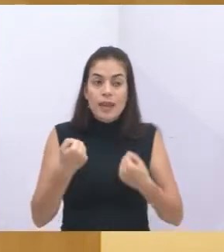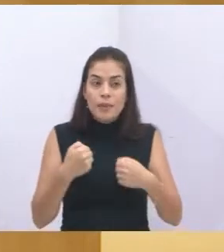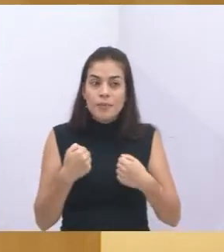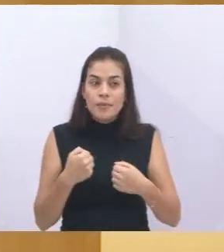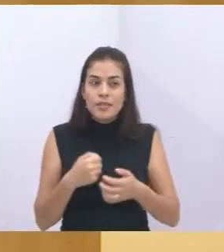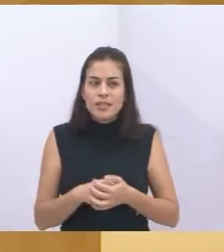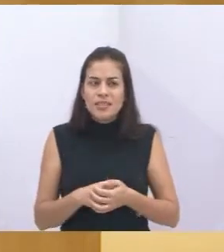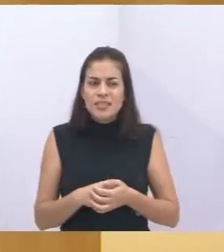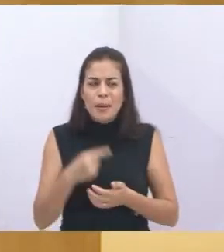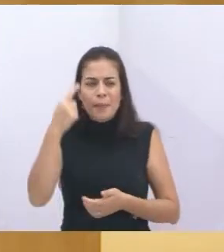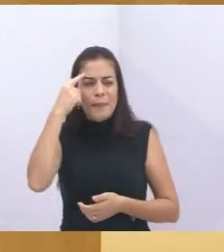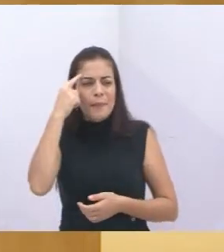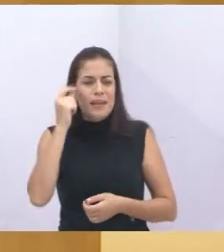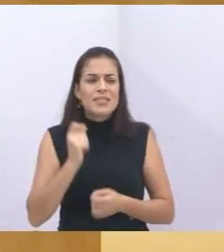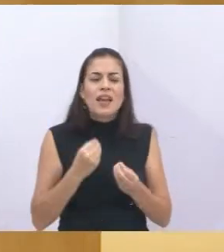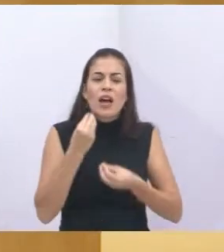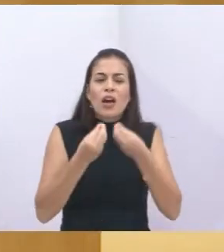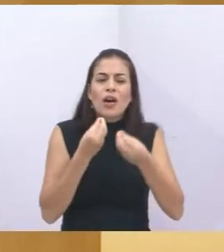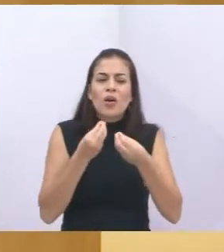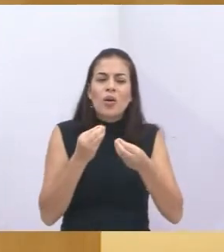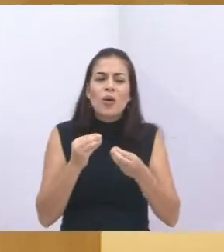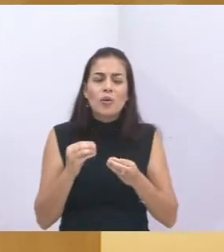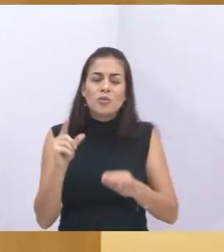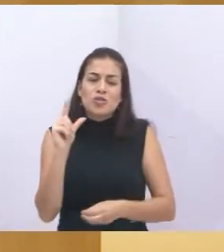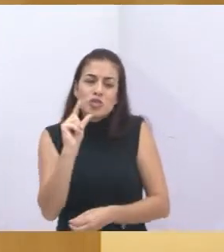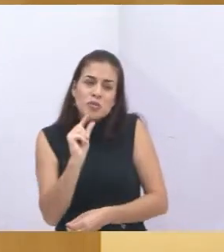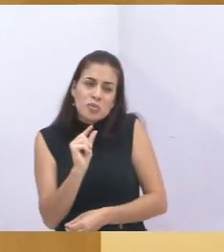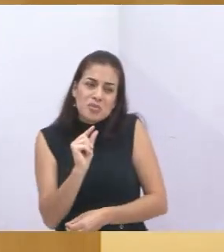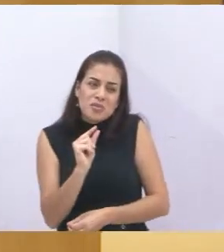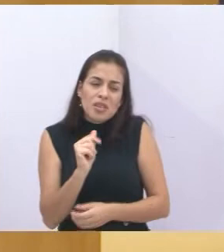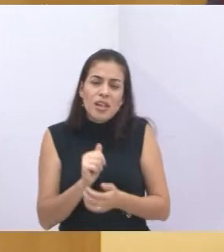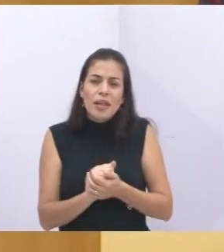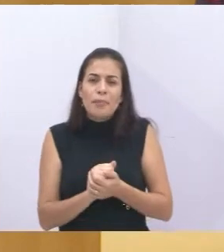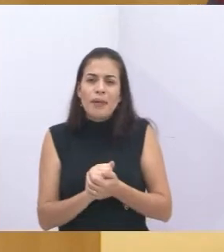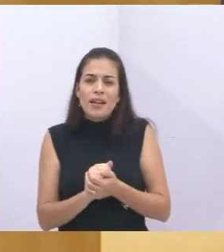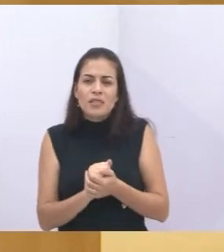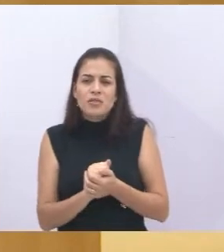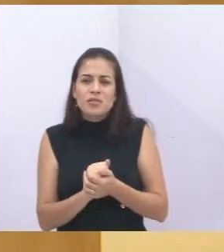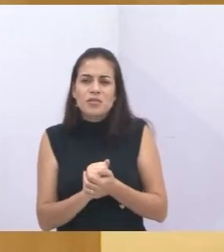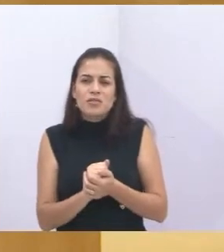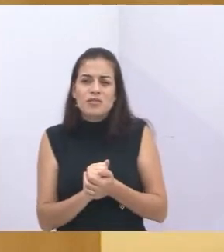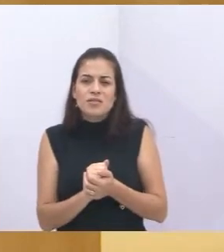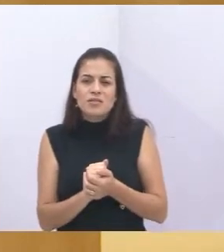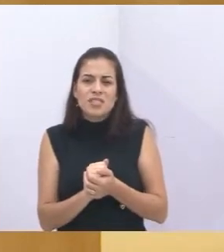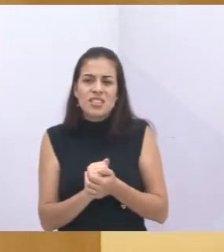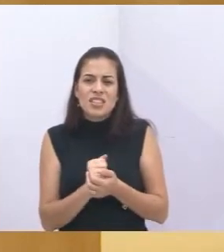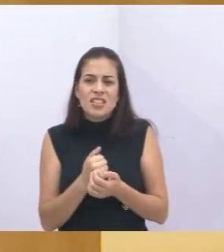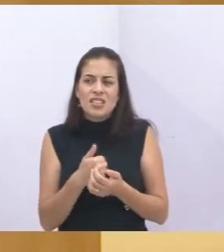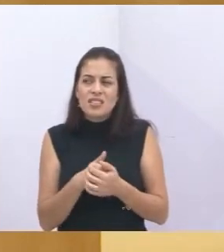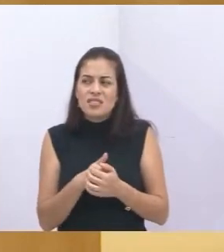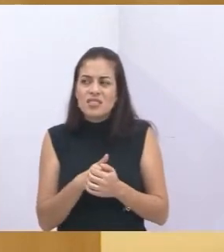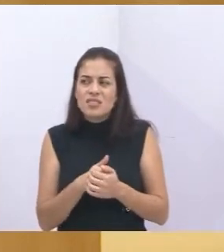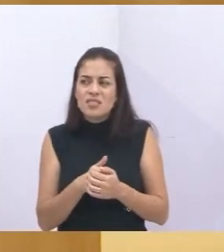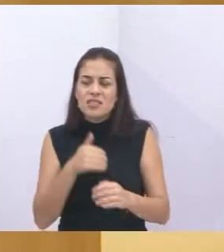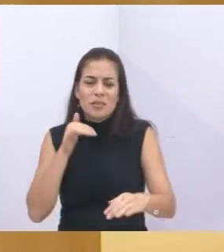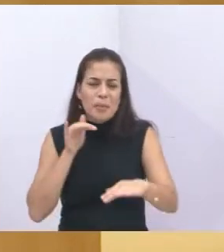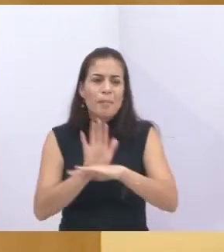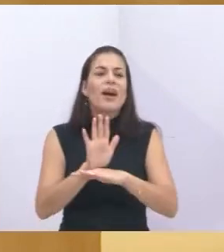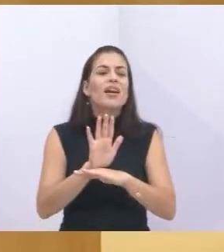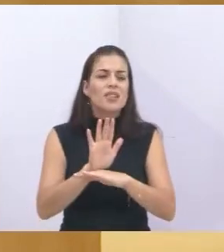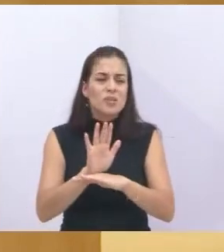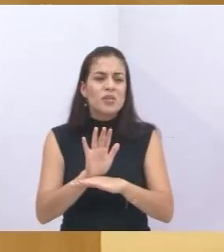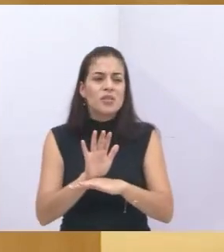urbana, a gente tem que proteger a zona rural. Porque se a gente proteger as cabeceiras dos rios, as